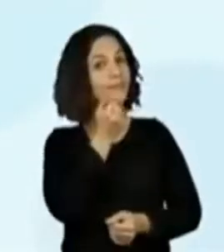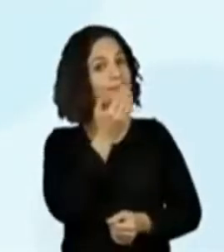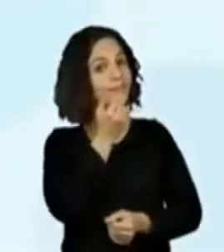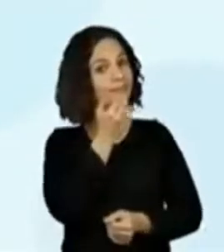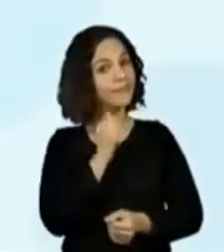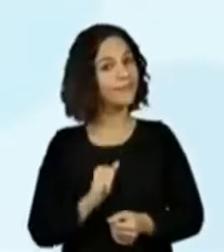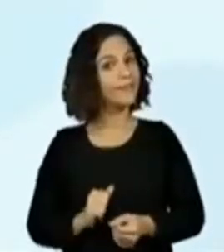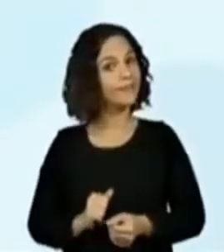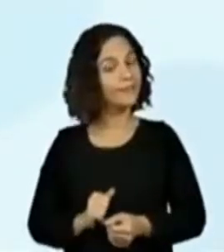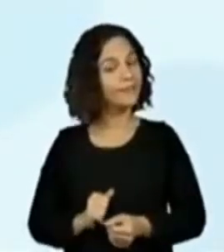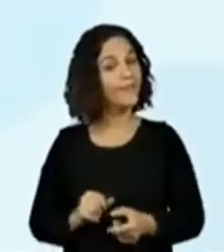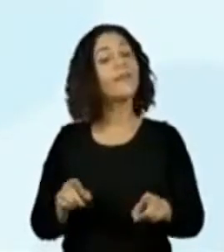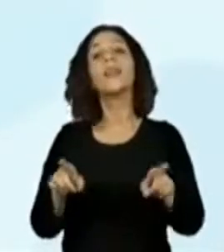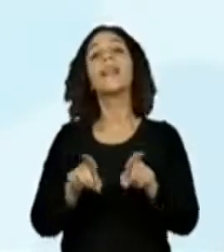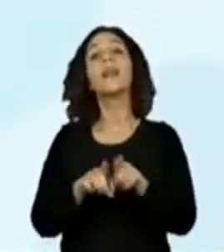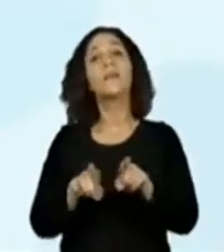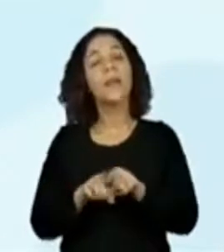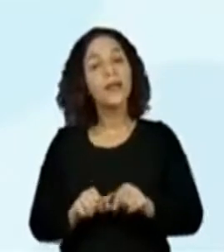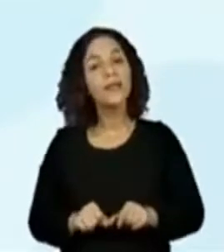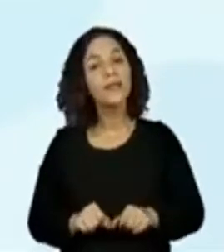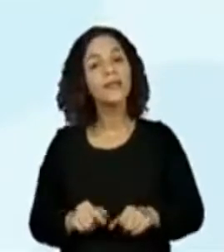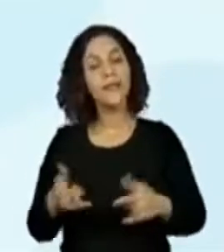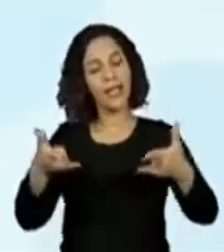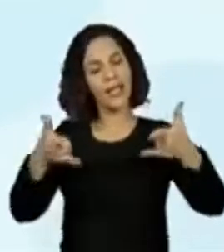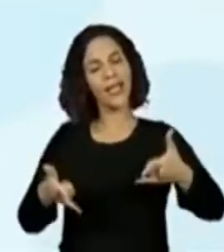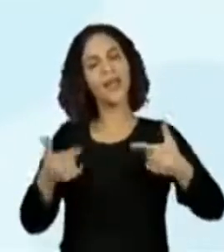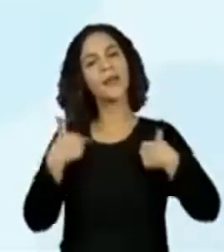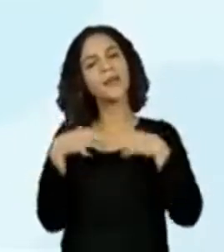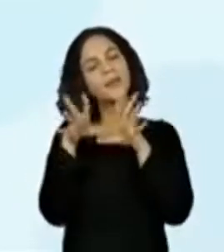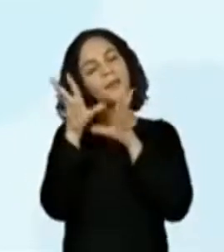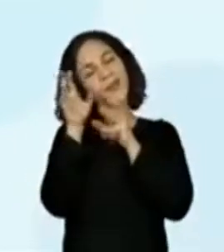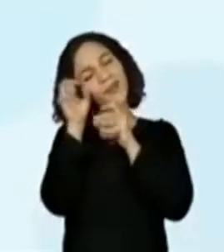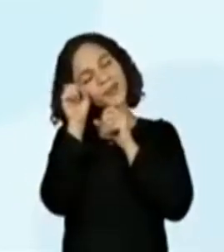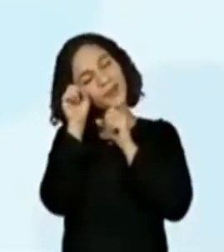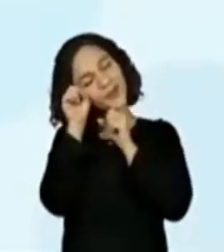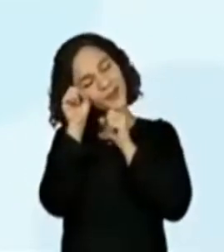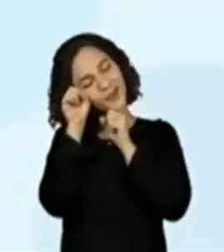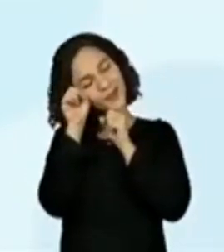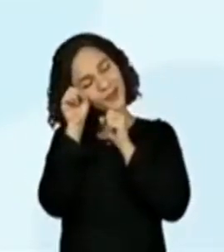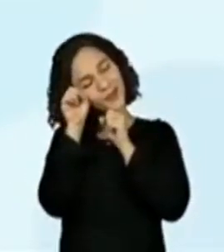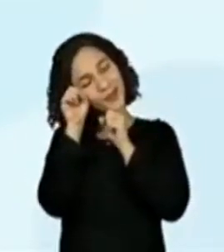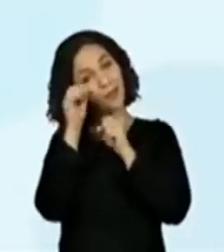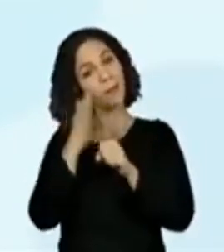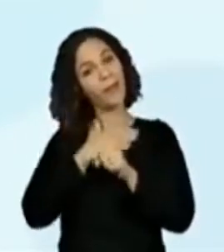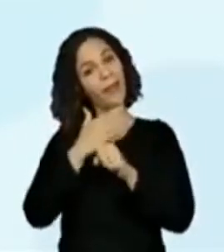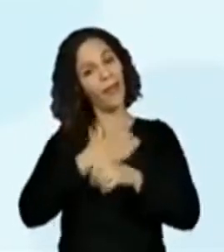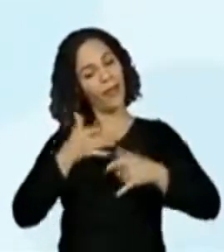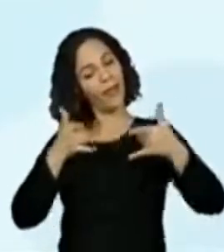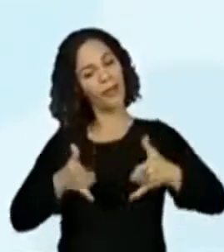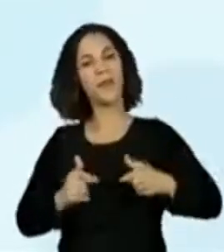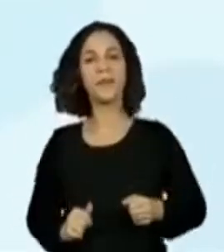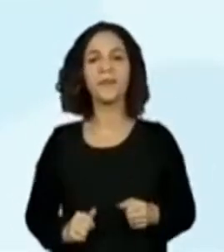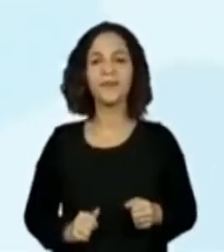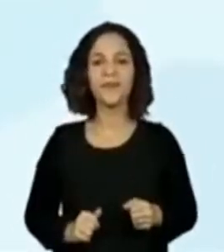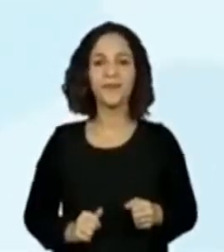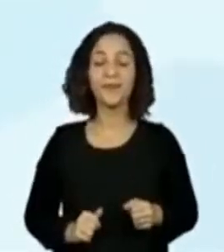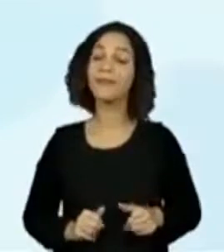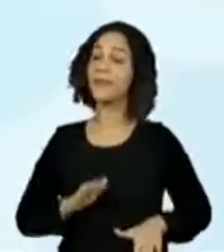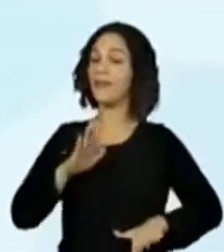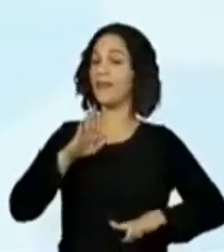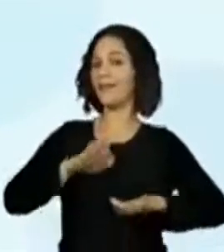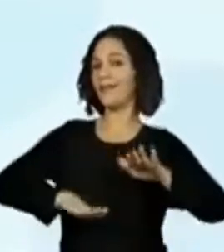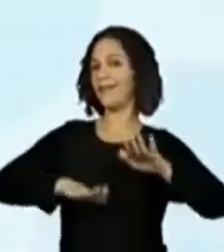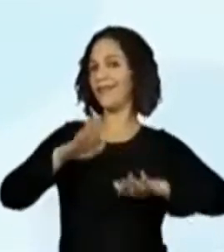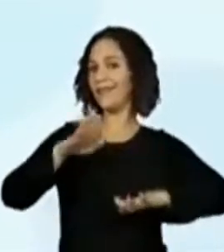Na nossa casa, nós dormimos na nossa cama. Às vezes,